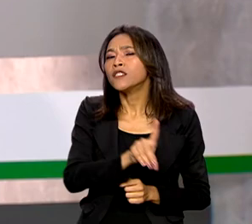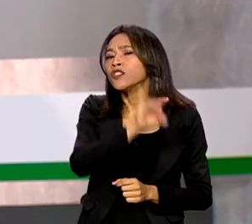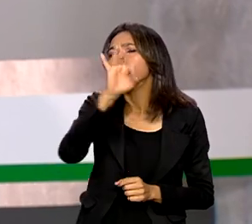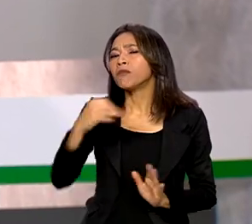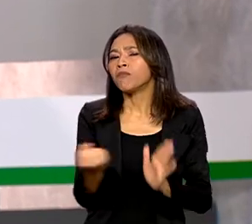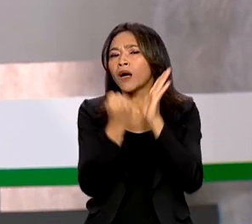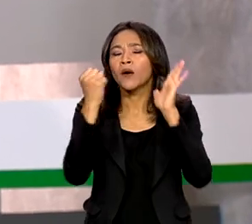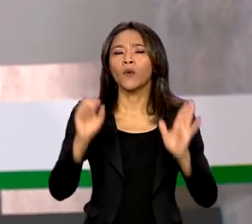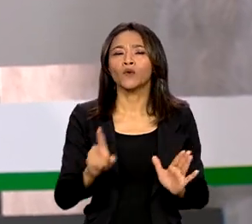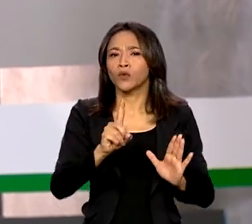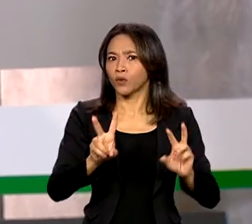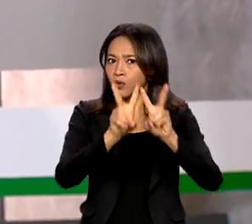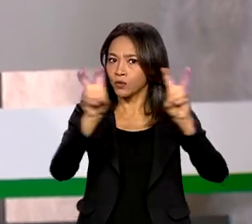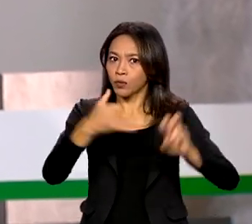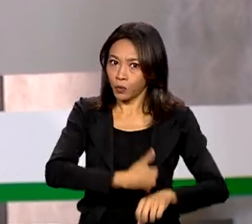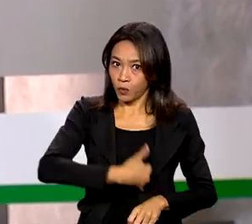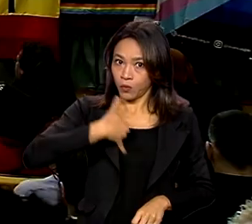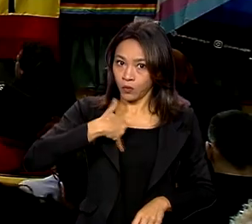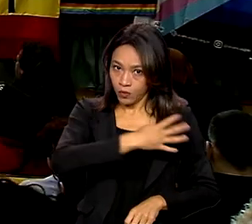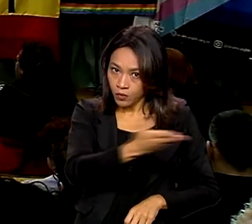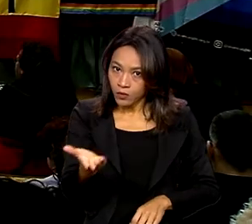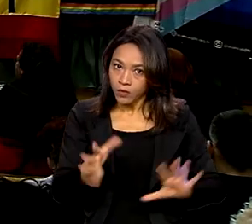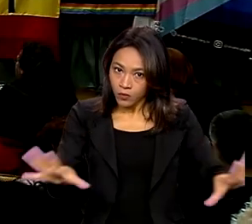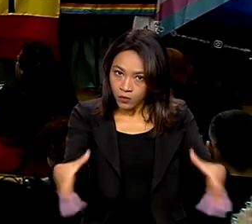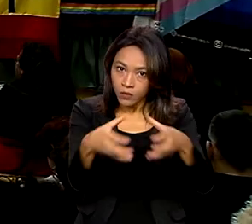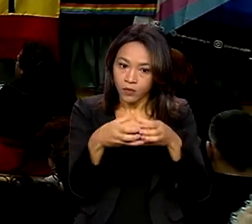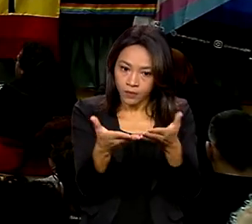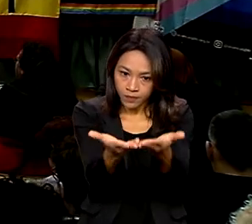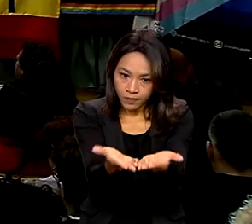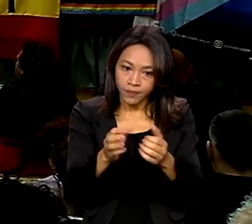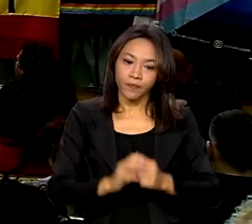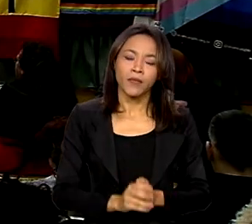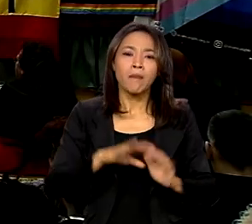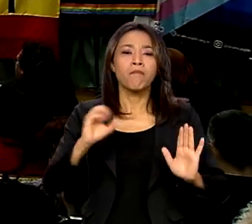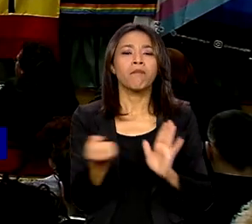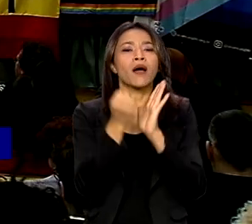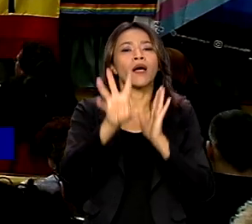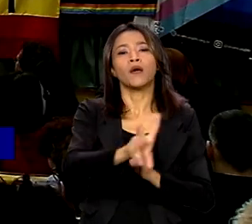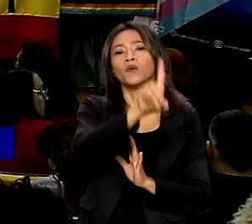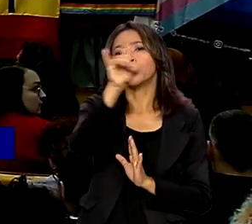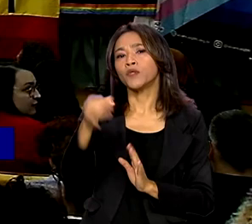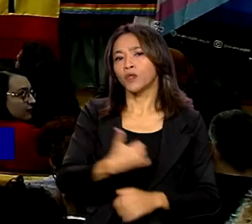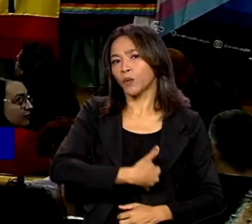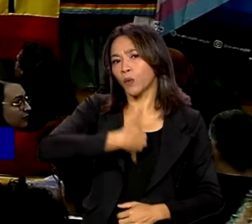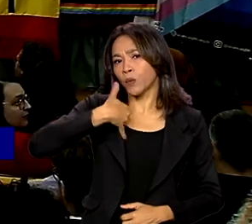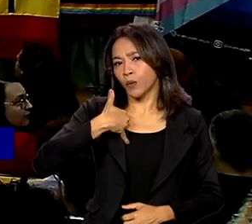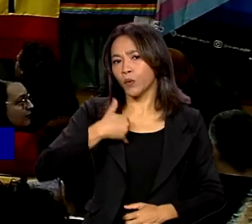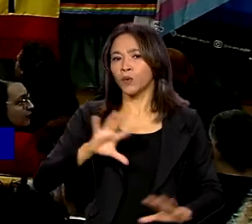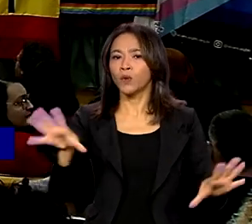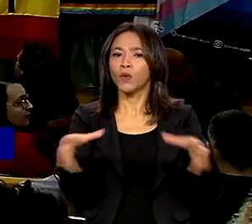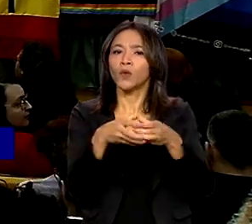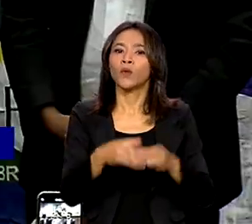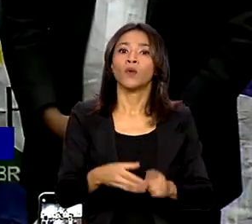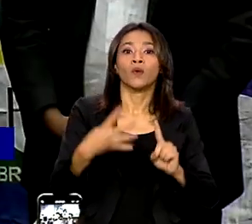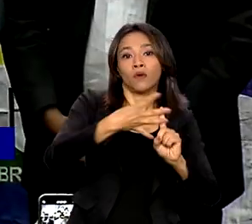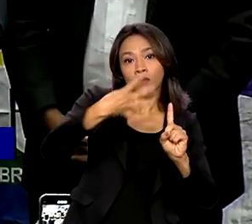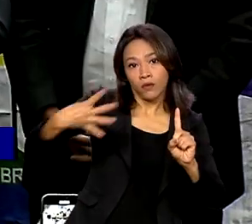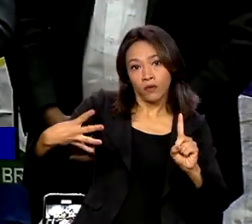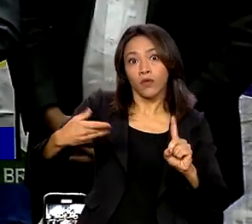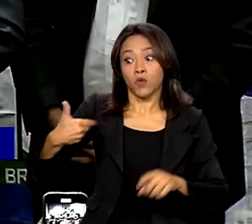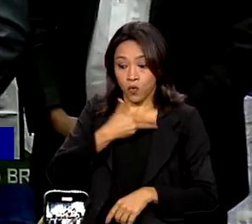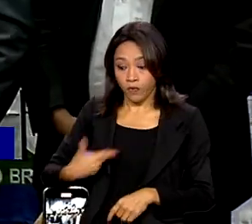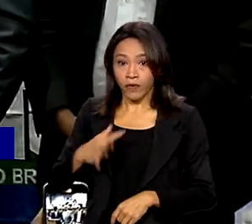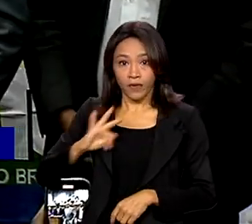Internacional de Orgulho desse público. Para marcar o Dia Internacional de Orgulho LGBTQIA+, o governo